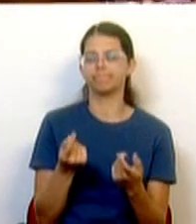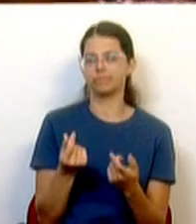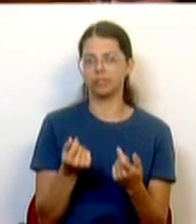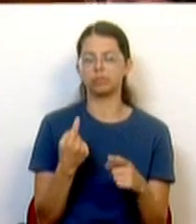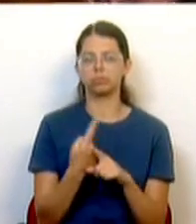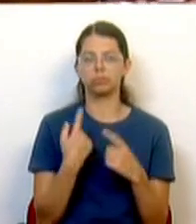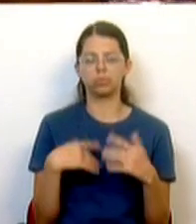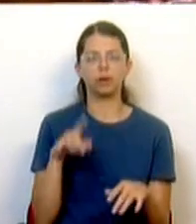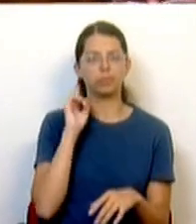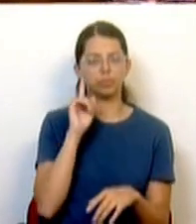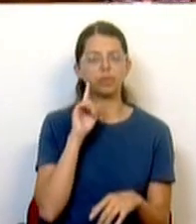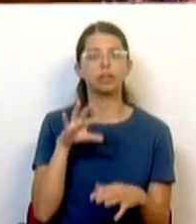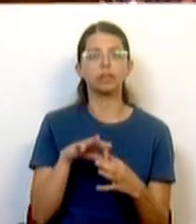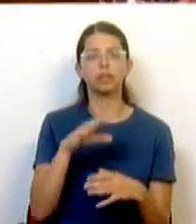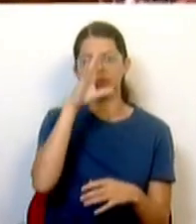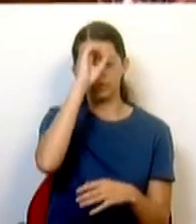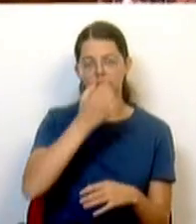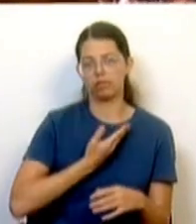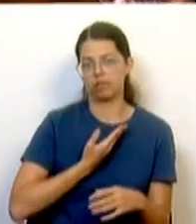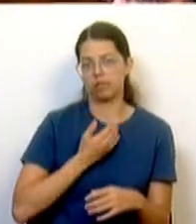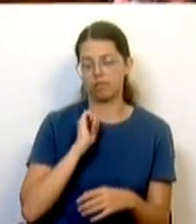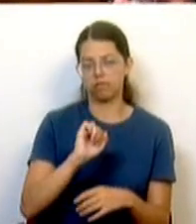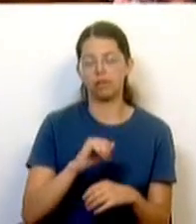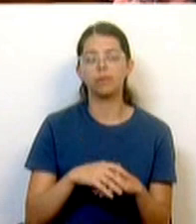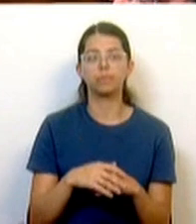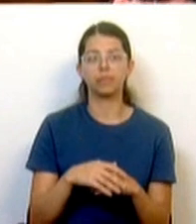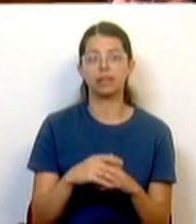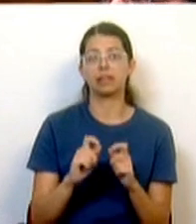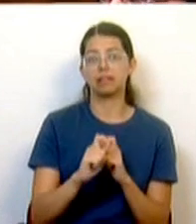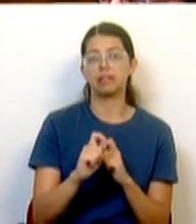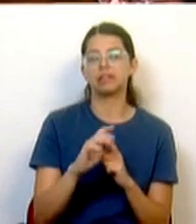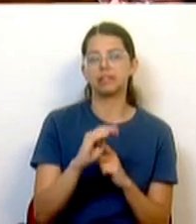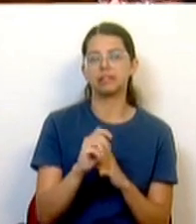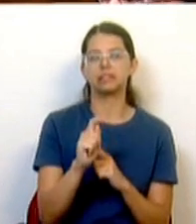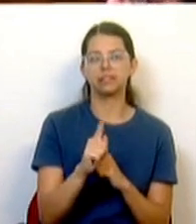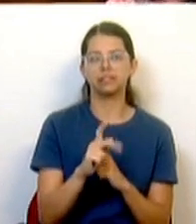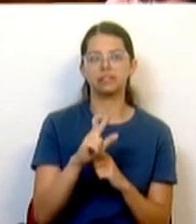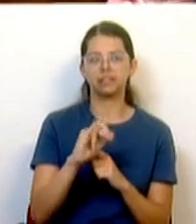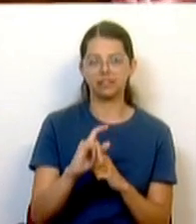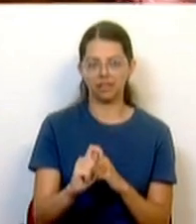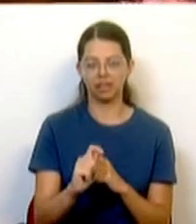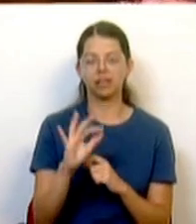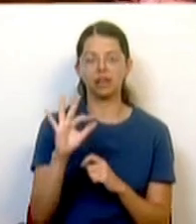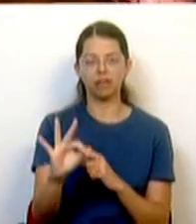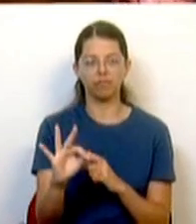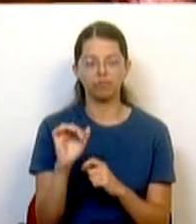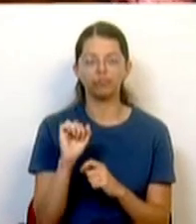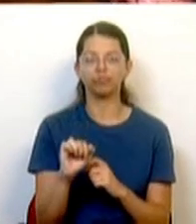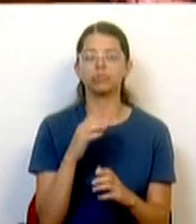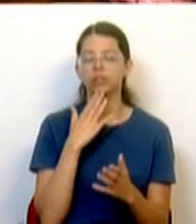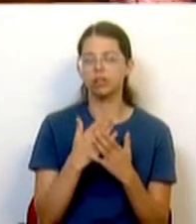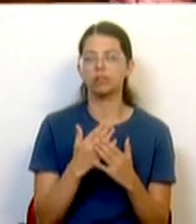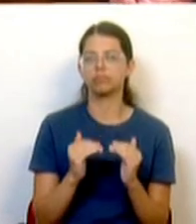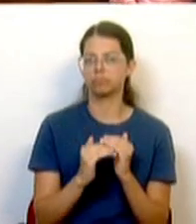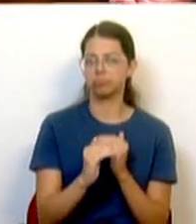o endividamento do Estado. A Série F, a nova série, garanta ainda assim este equilíbrio de sustentabilidade e de